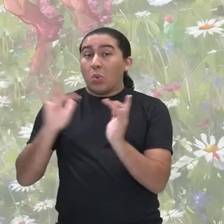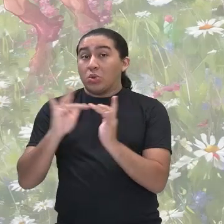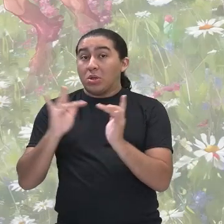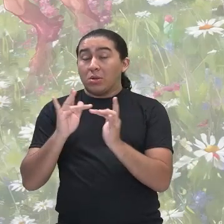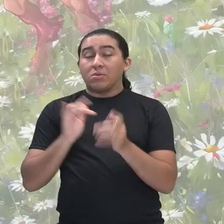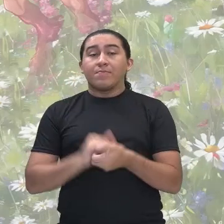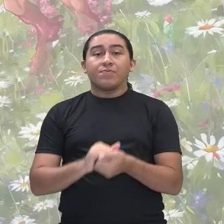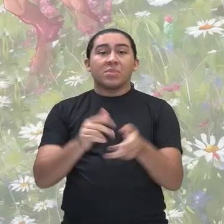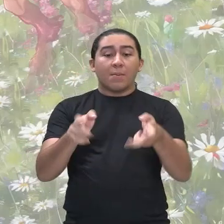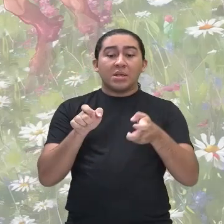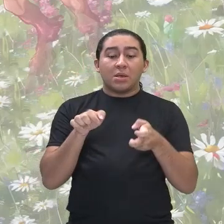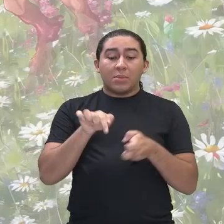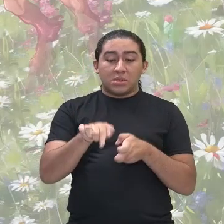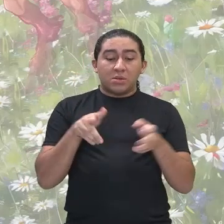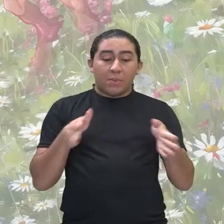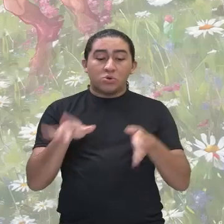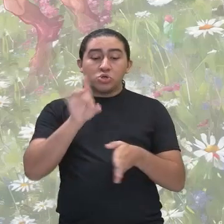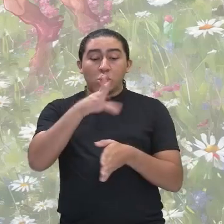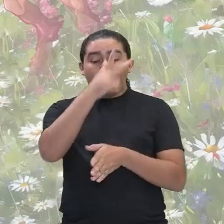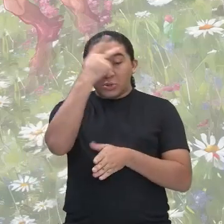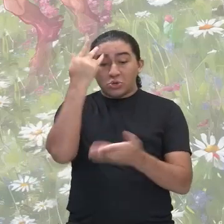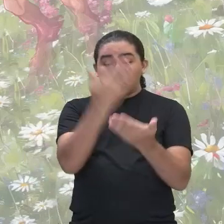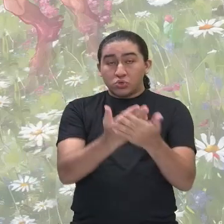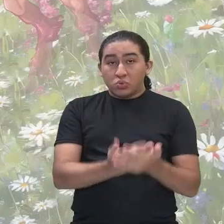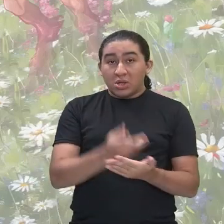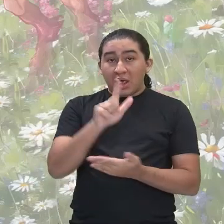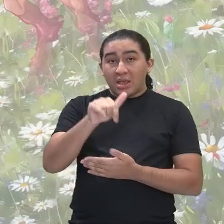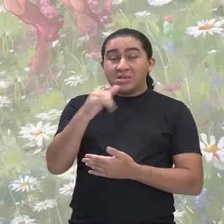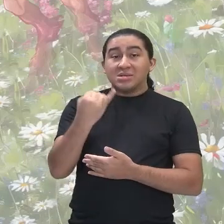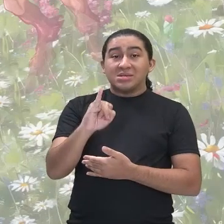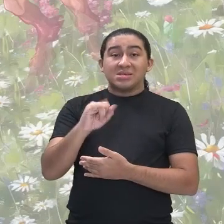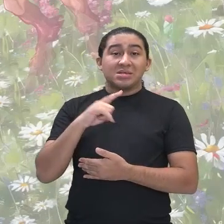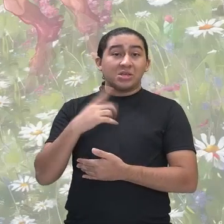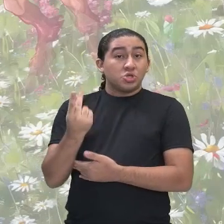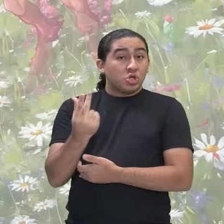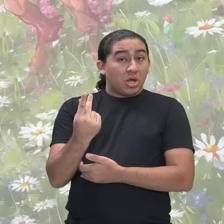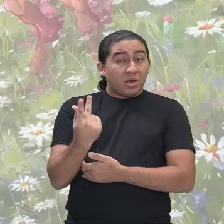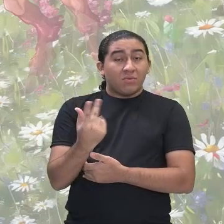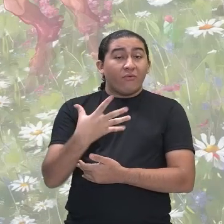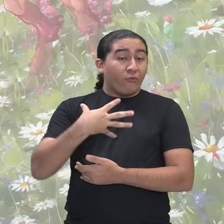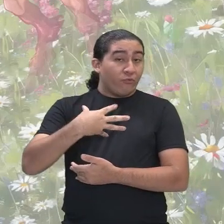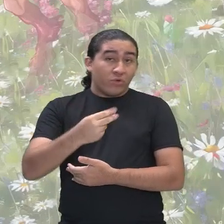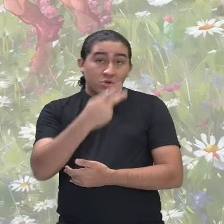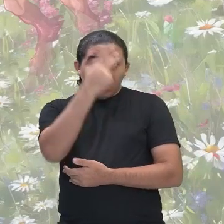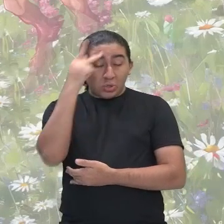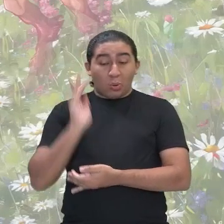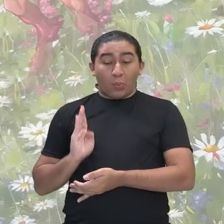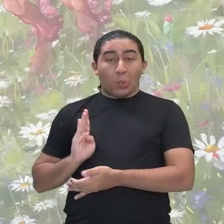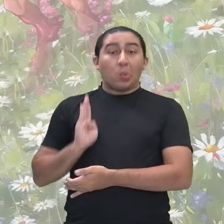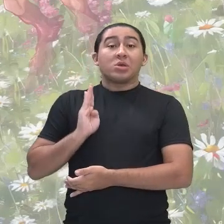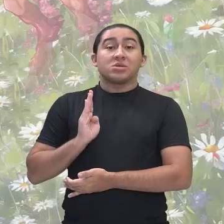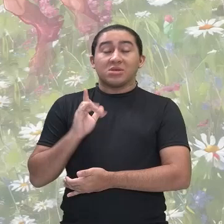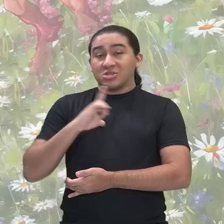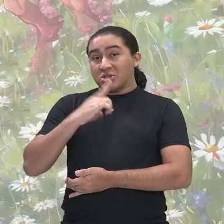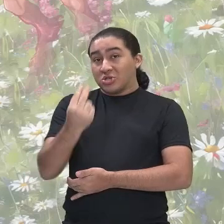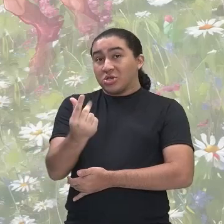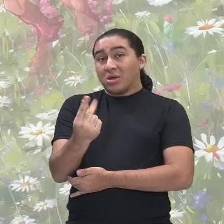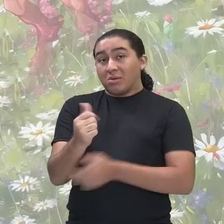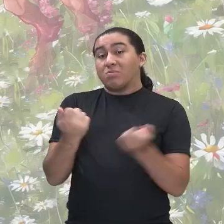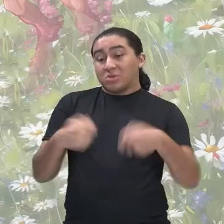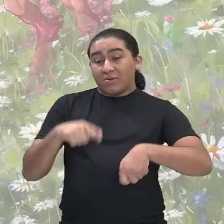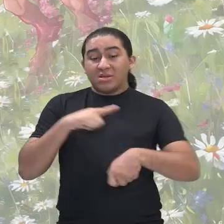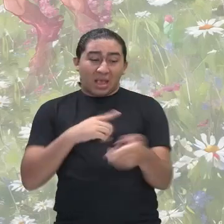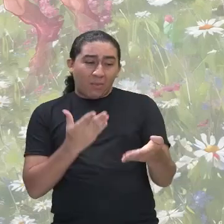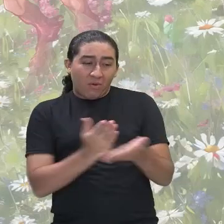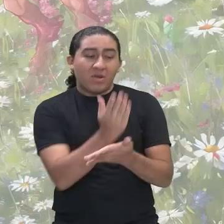período, só quem estudava eram os filhos dos fazendeiros. Os filhos das pessoas que tinham posse, é que podiam, tinham